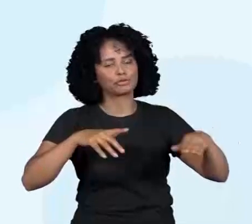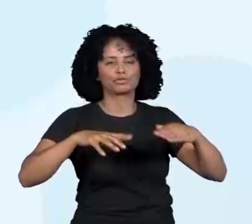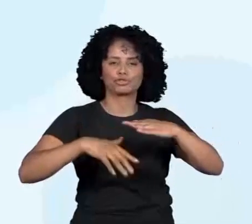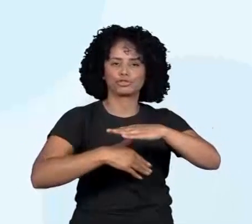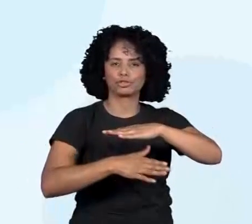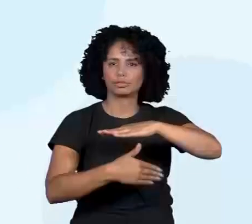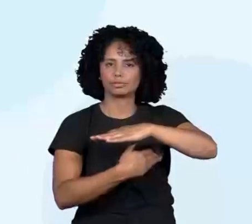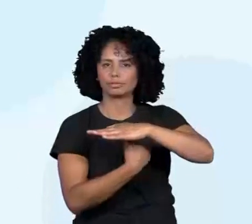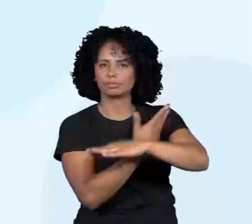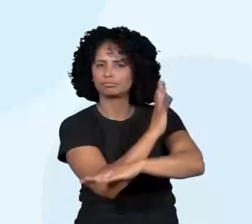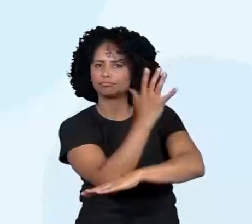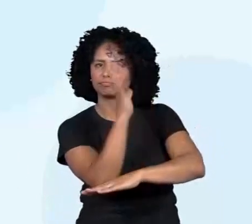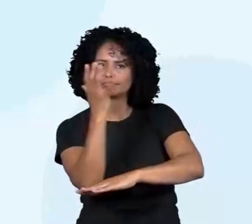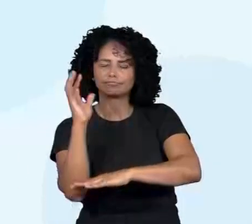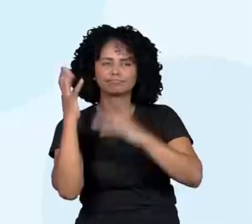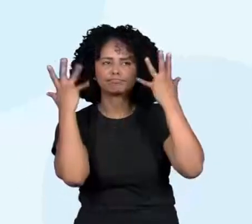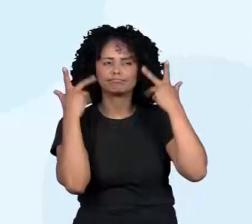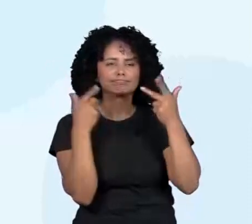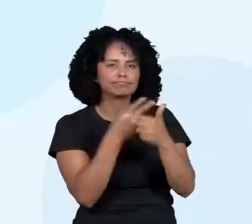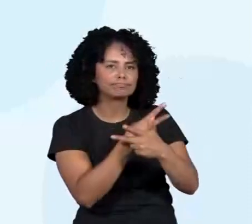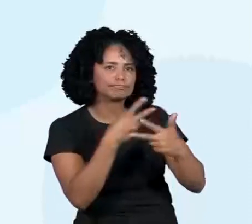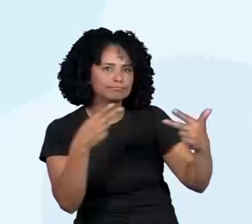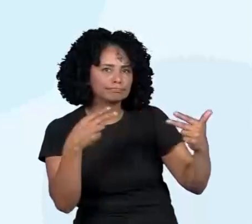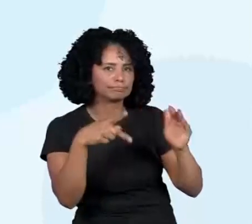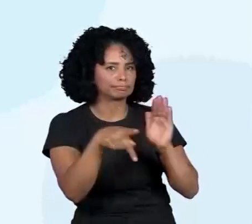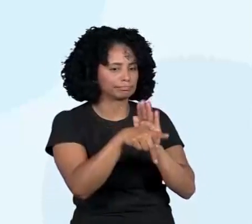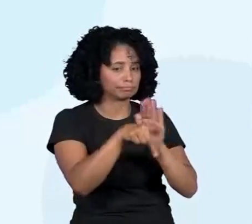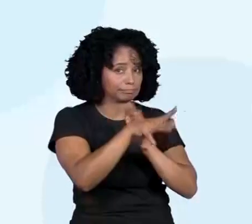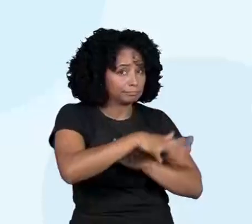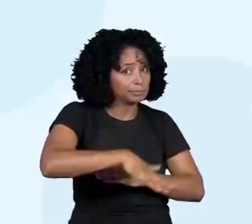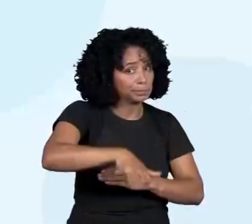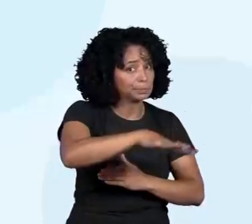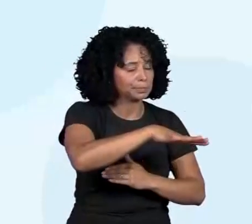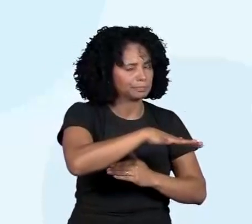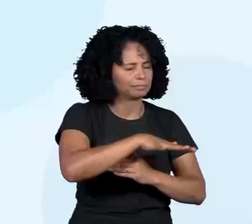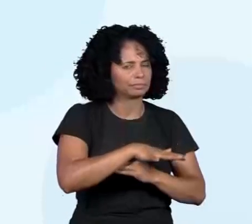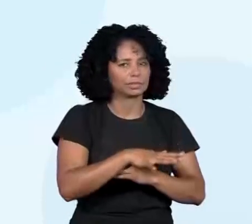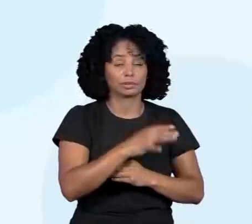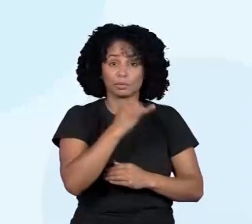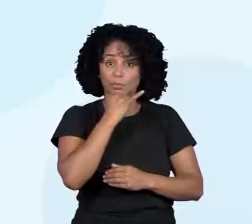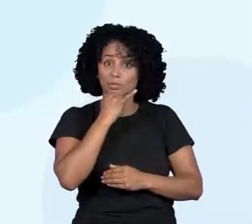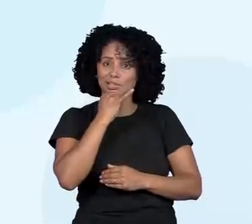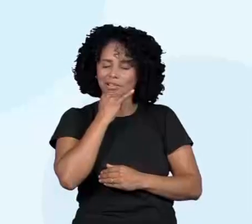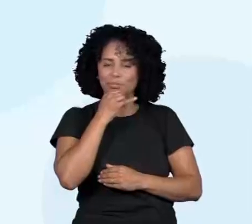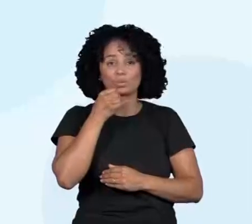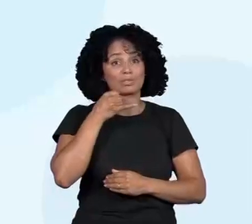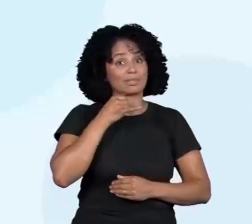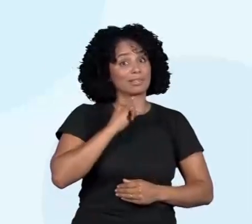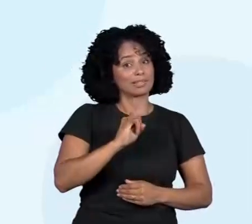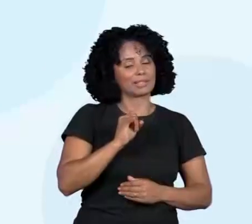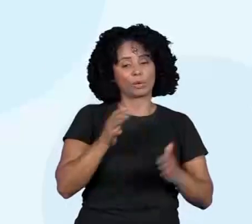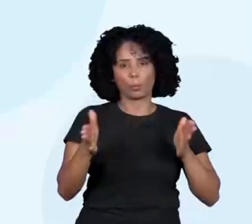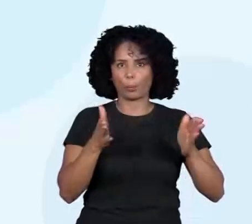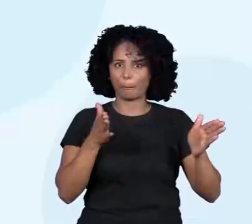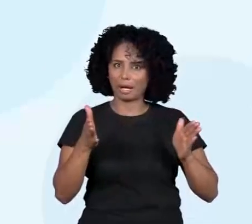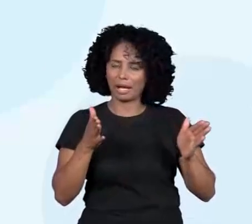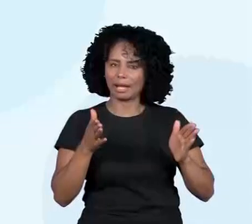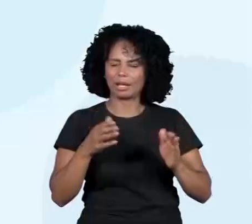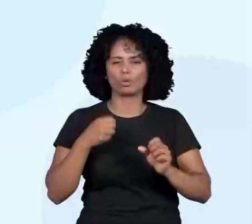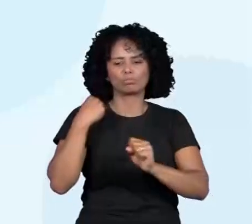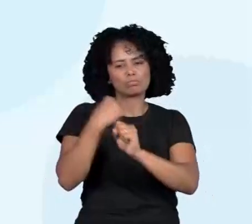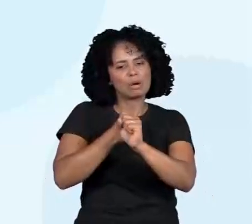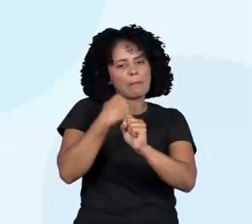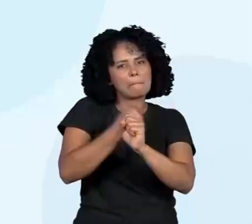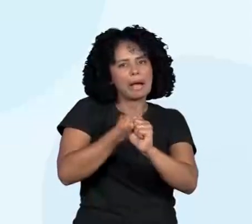que constitui o reservatório. Então, essa imensa construção que é feita para uma usina